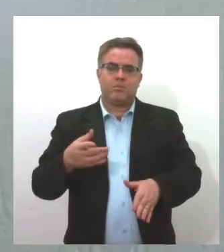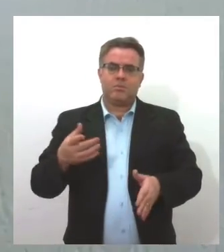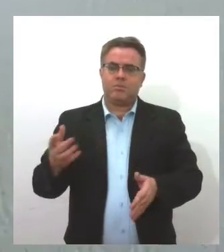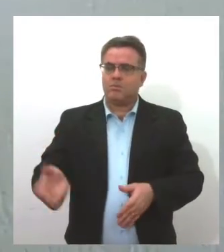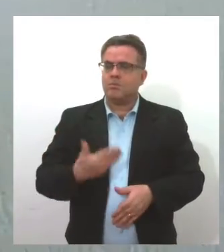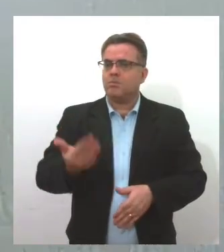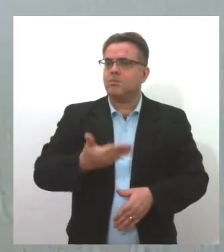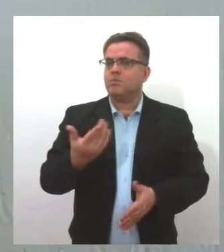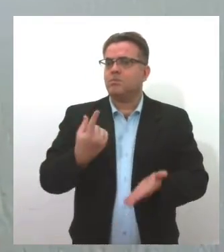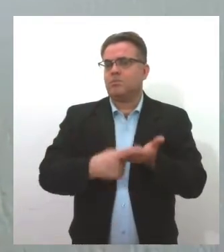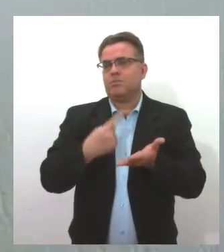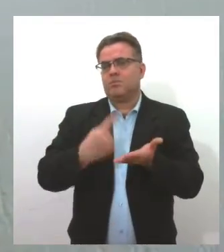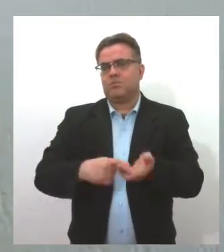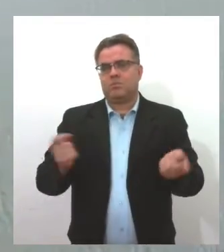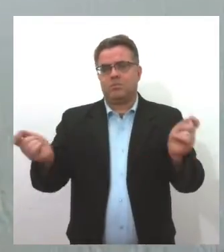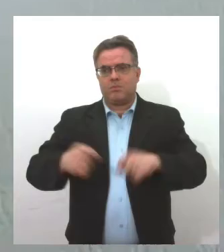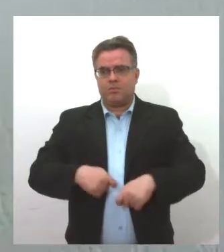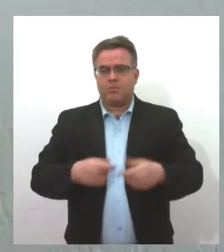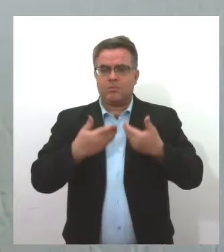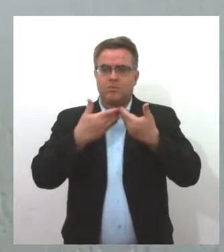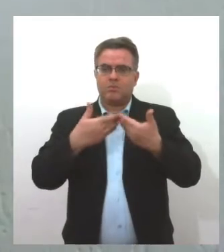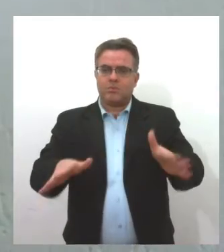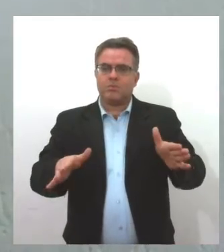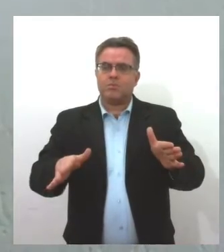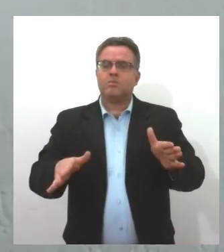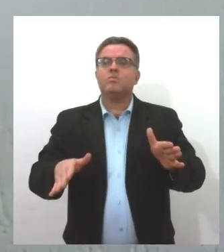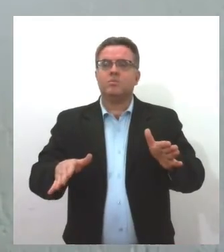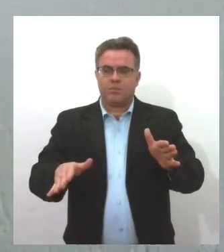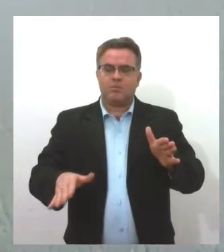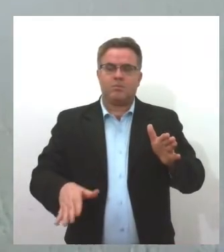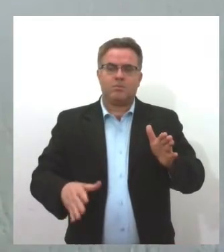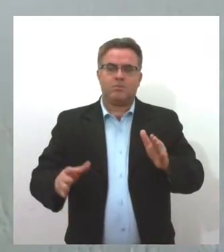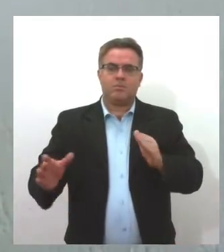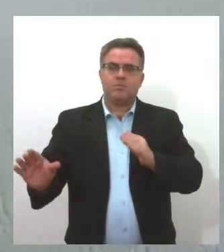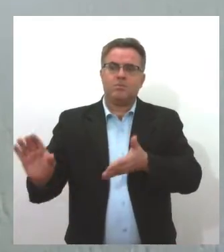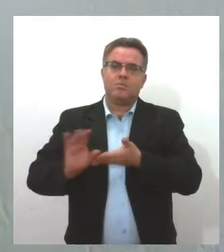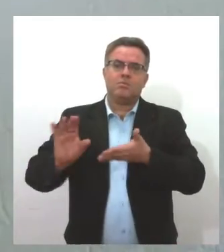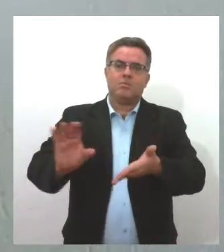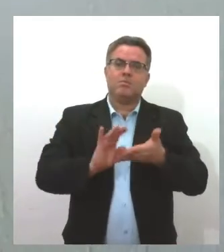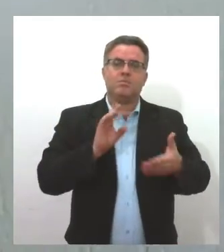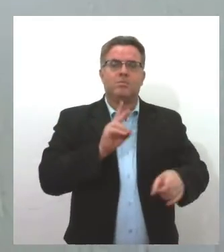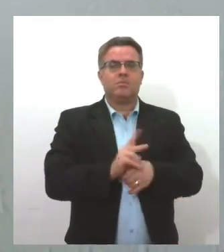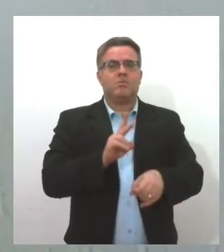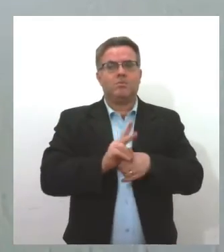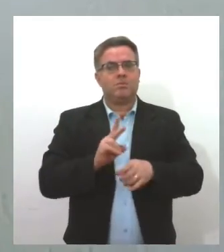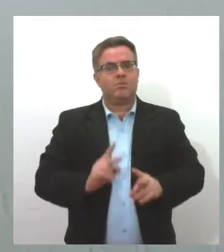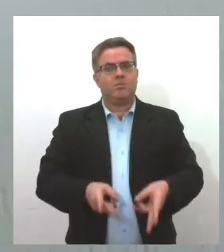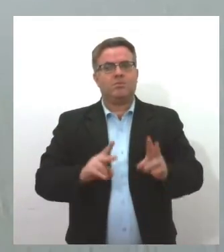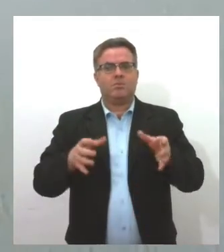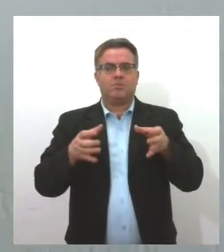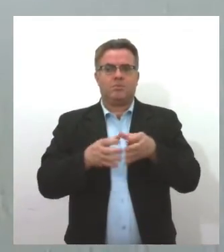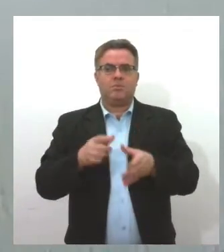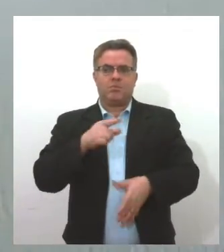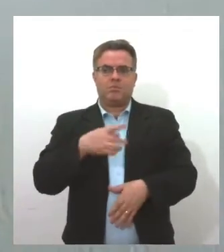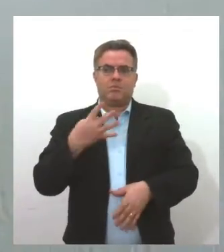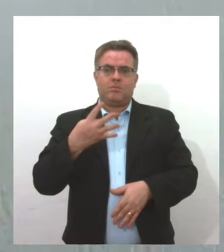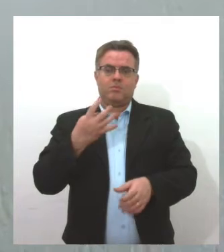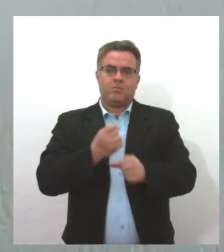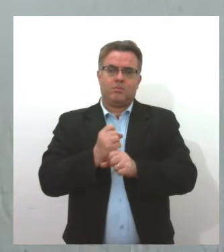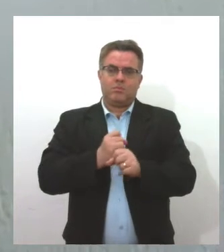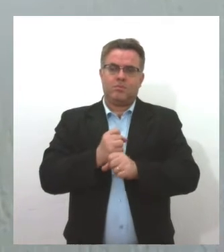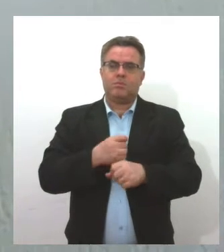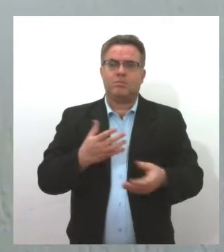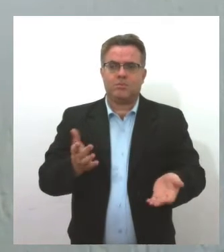possibilidade de se abrir algum patrocínio de manutenção de um grupo que já tem 44 anos.